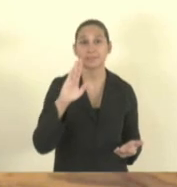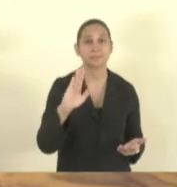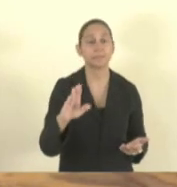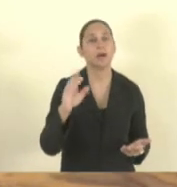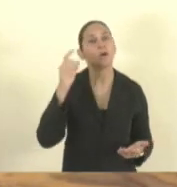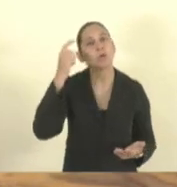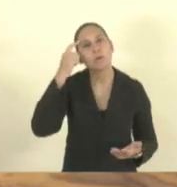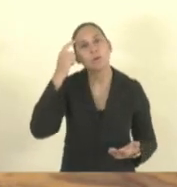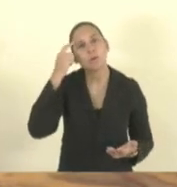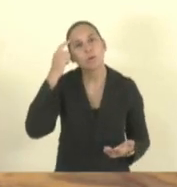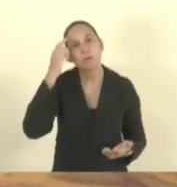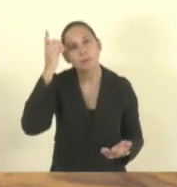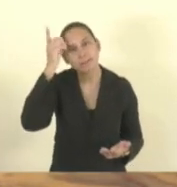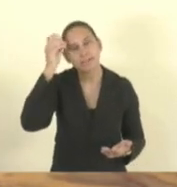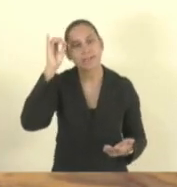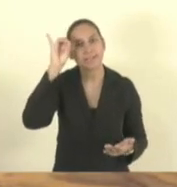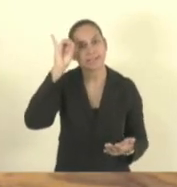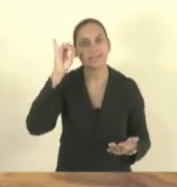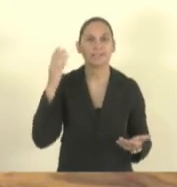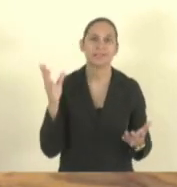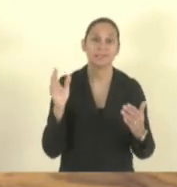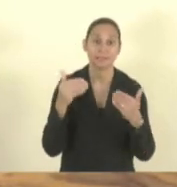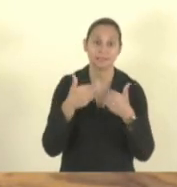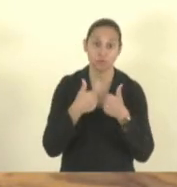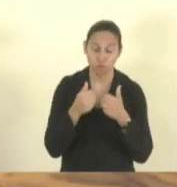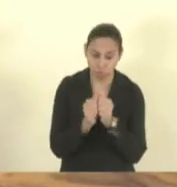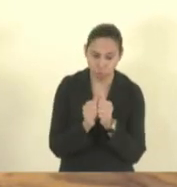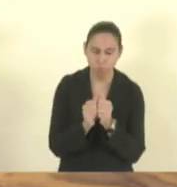intelectual dentro do autismo.